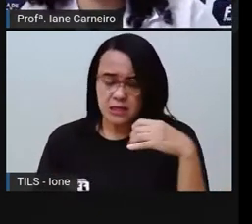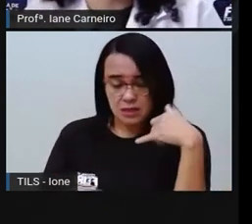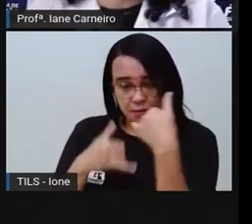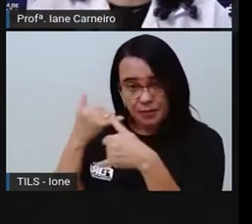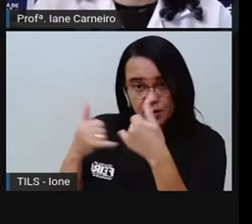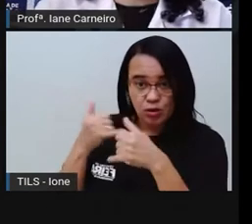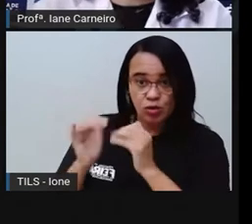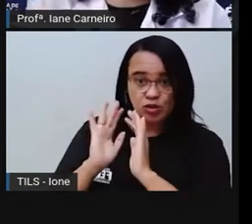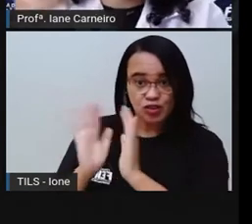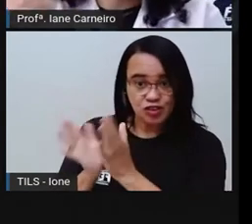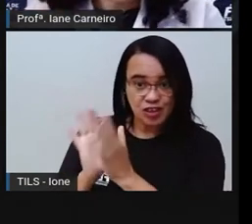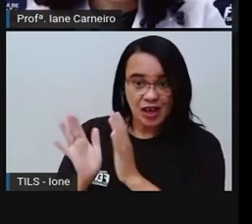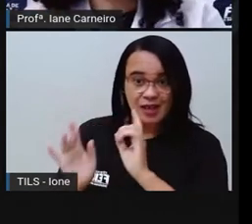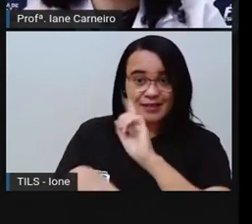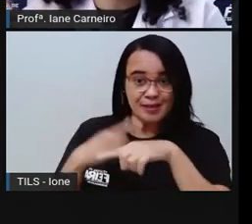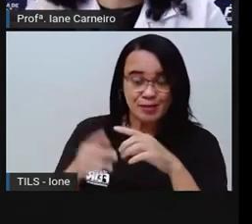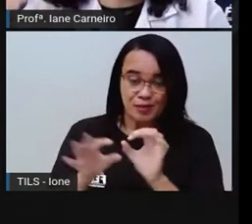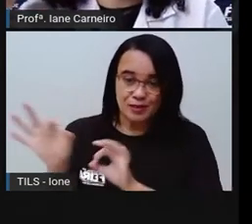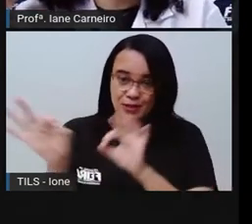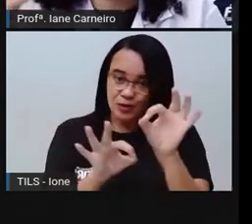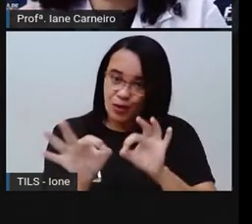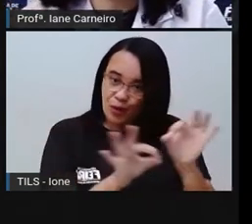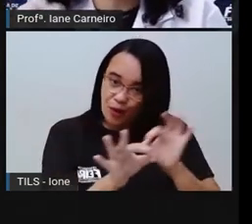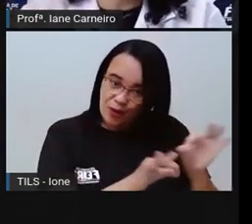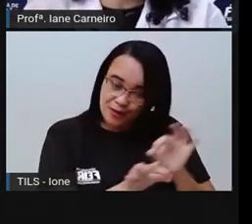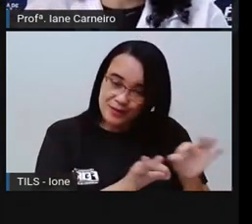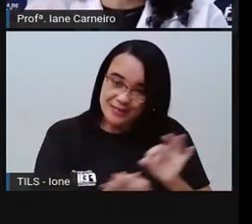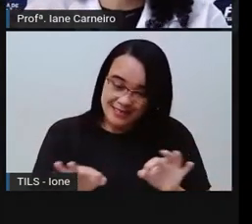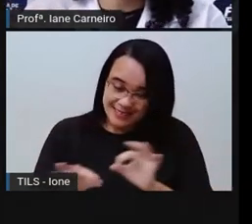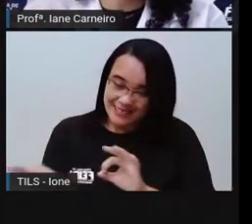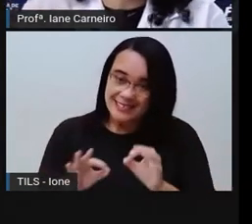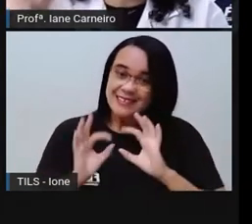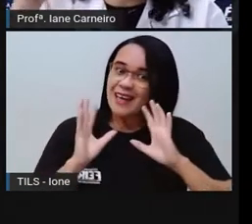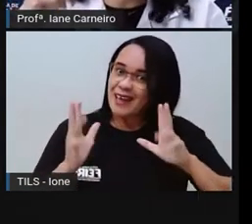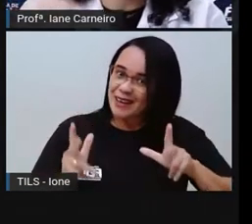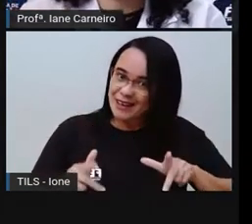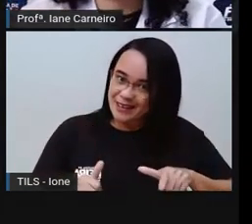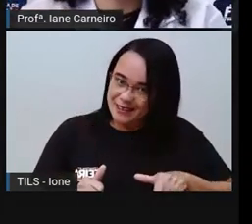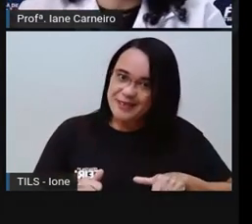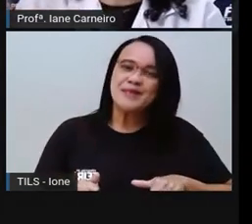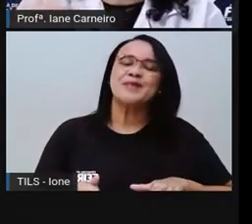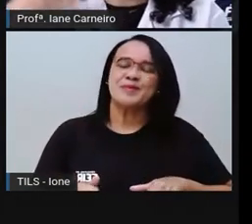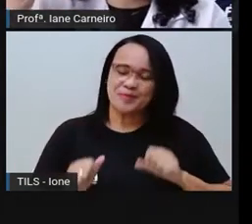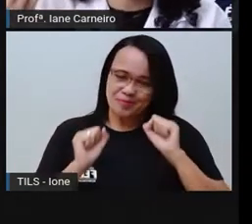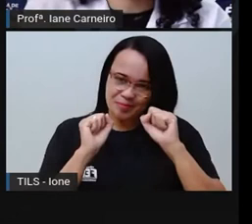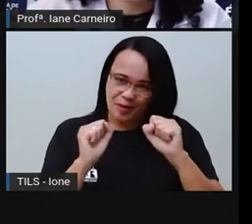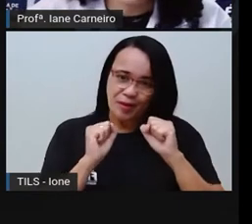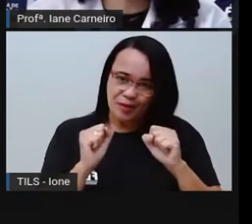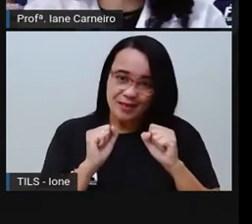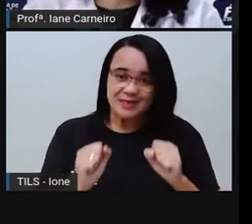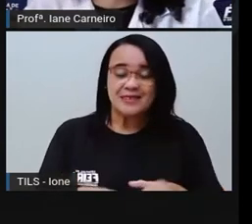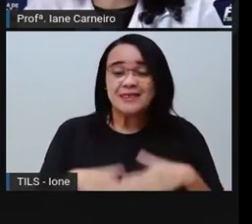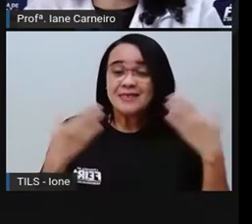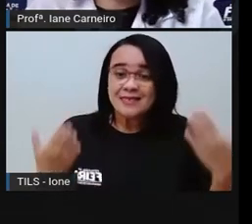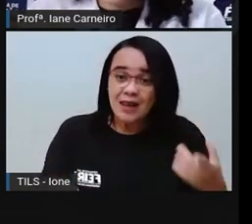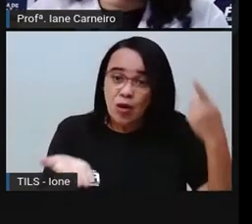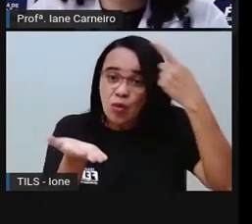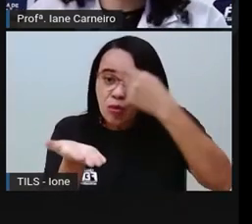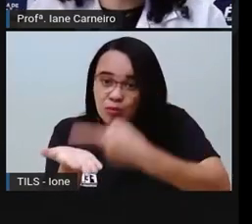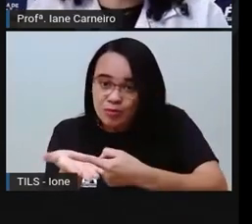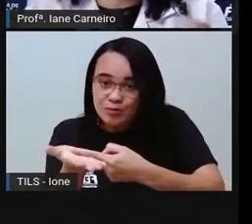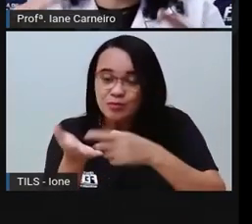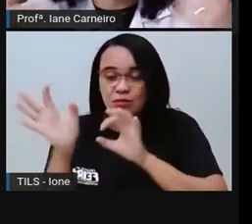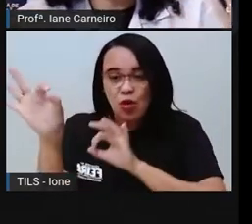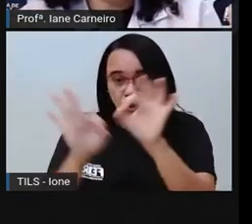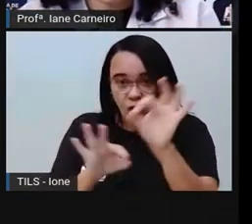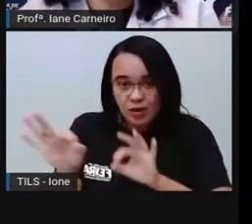arruma, né? Então, é importante as crianças também terem esse compromisso de guardar, de organizar os brinquedos, né? Então,